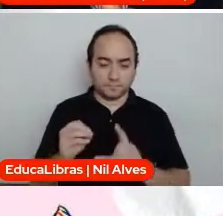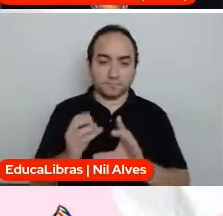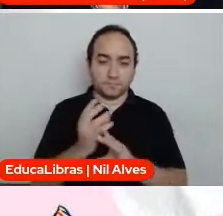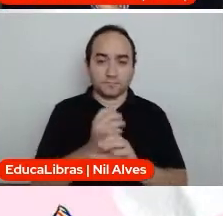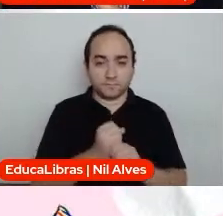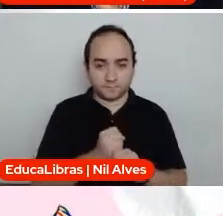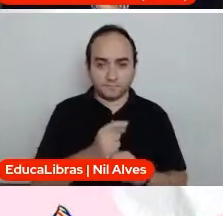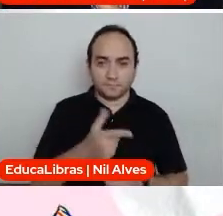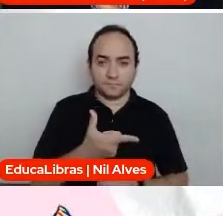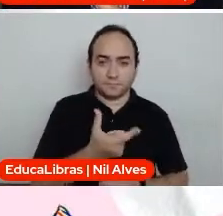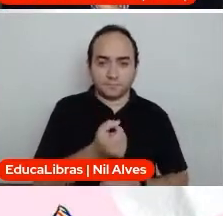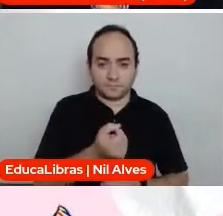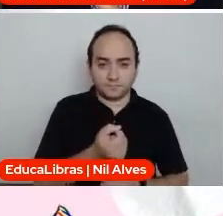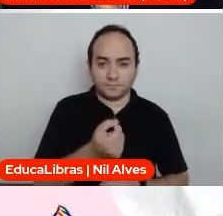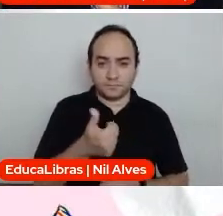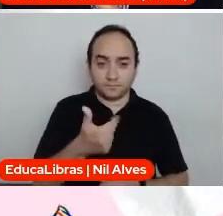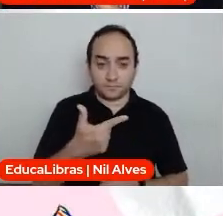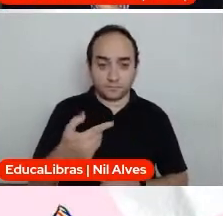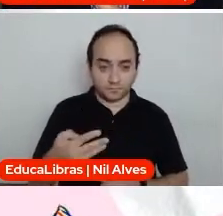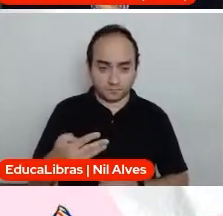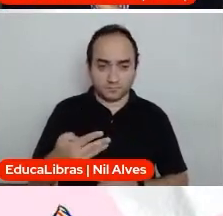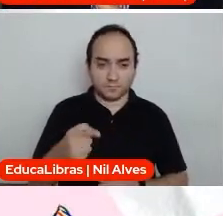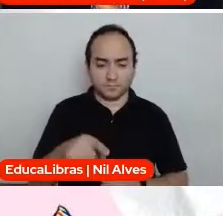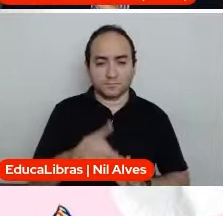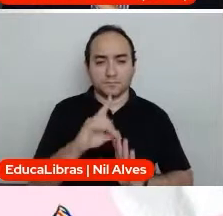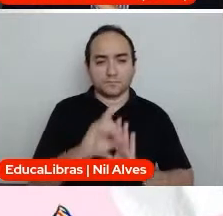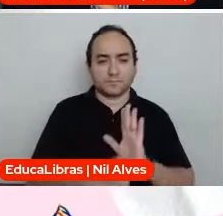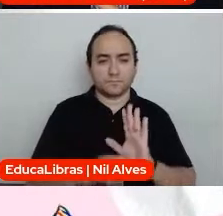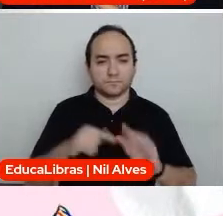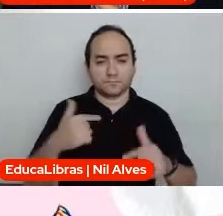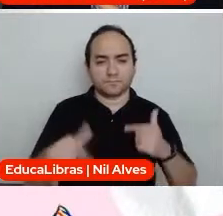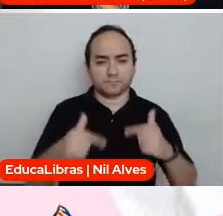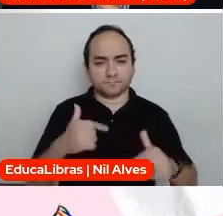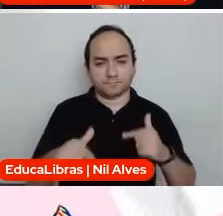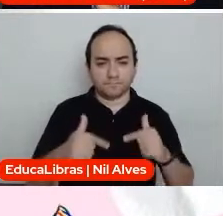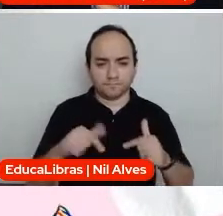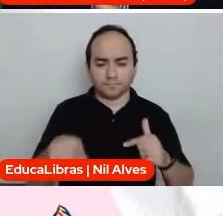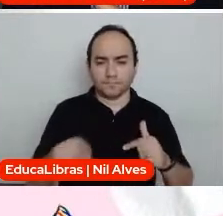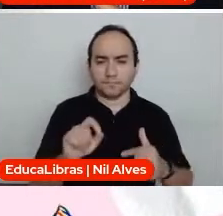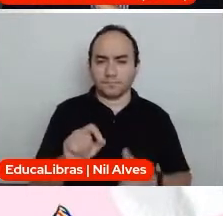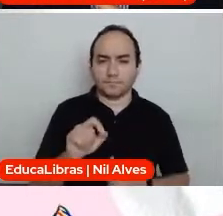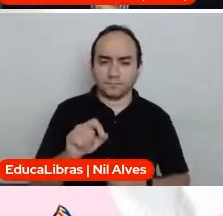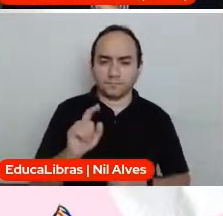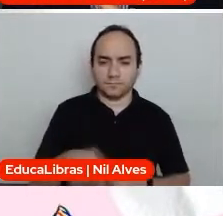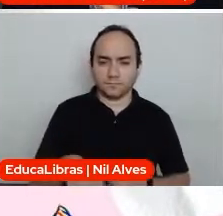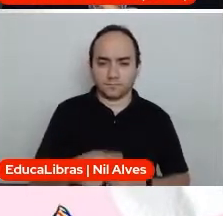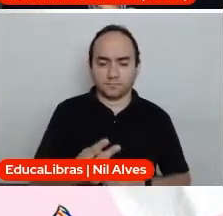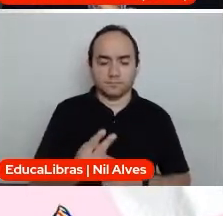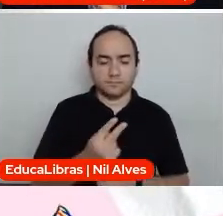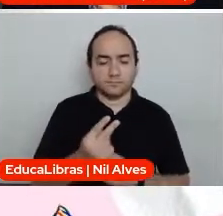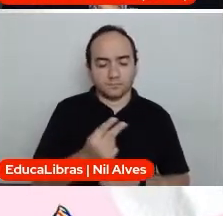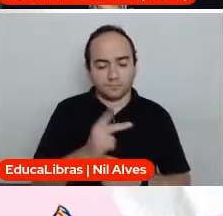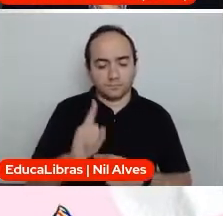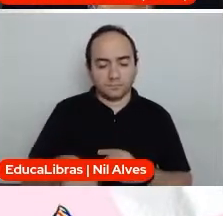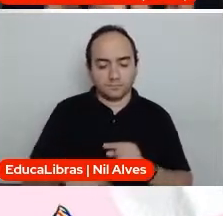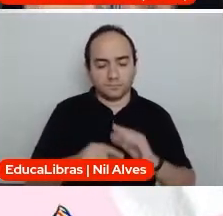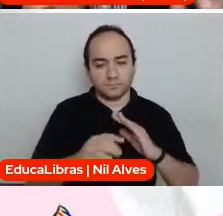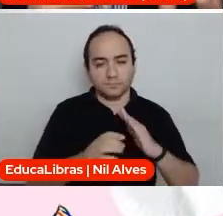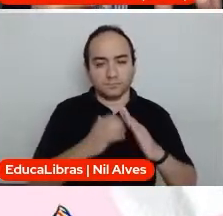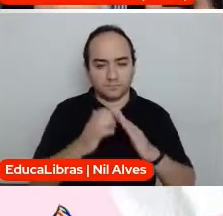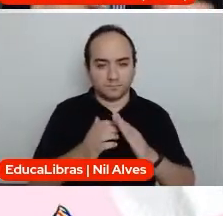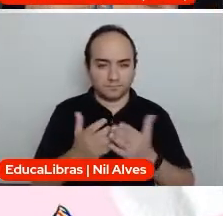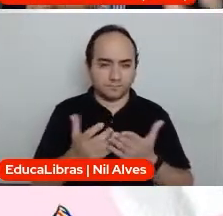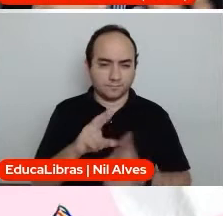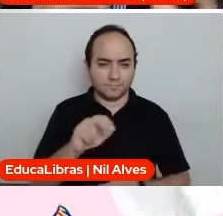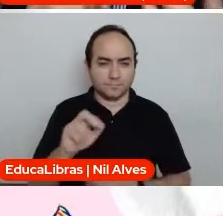23, que é o direito ao trabalho, o direito ao trabalho e a proteção ao desemprego. Nesses